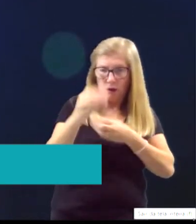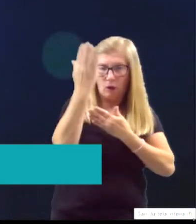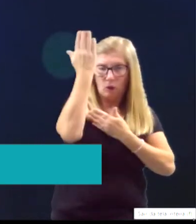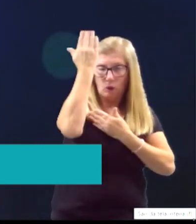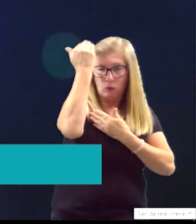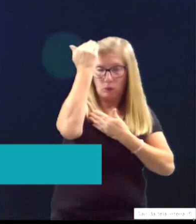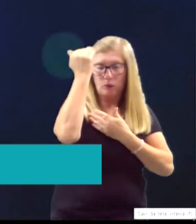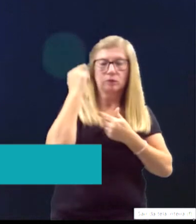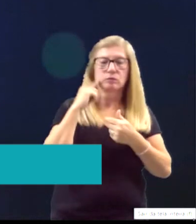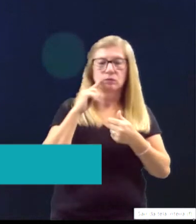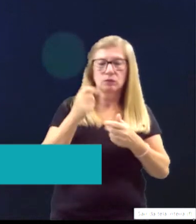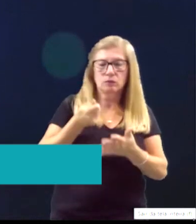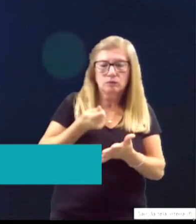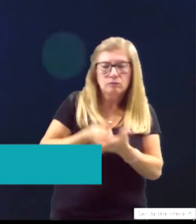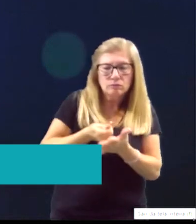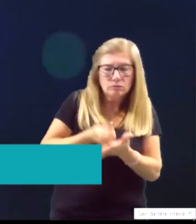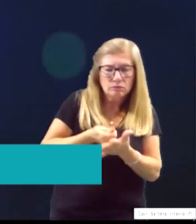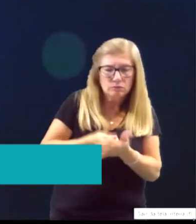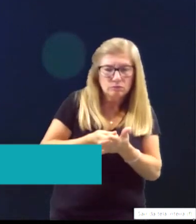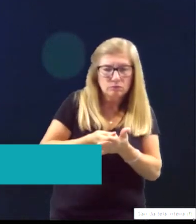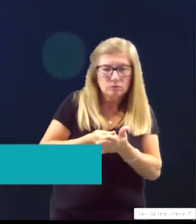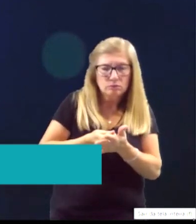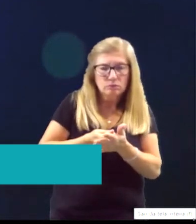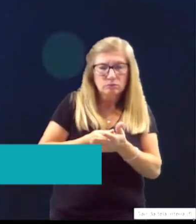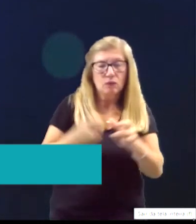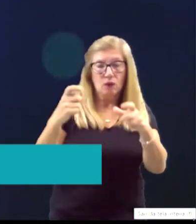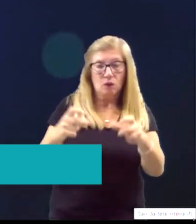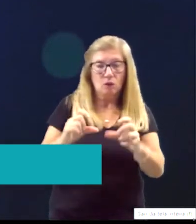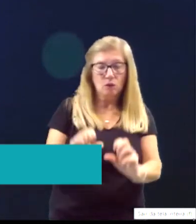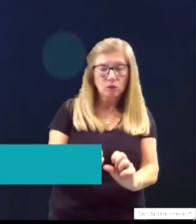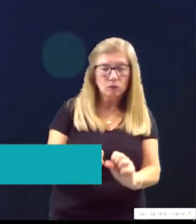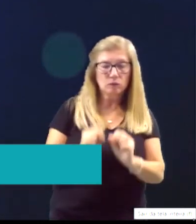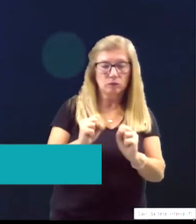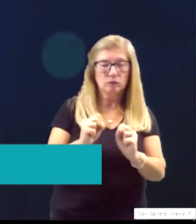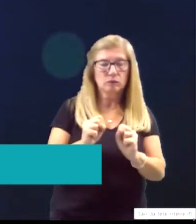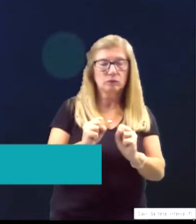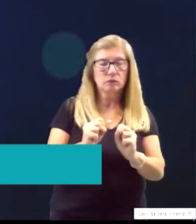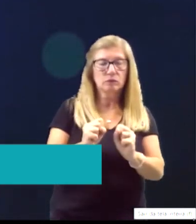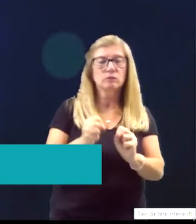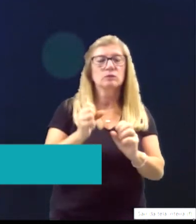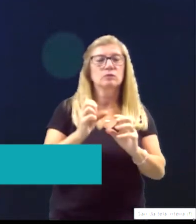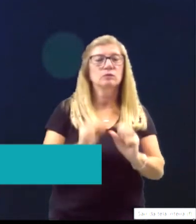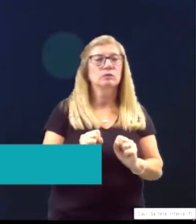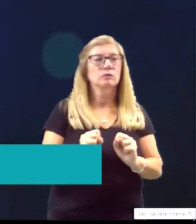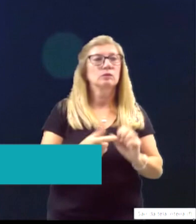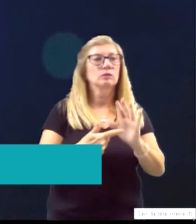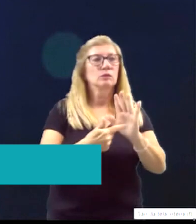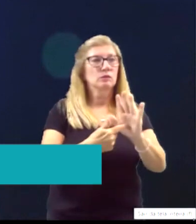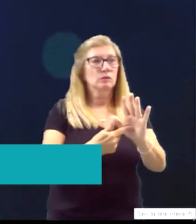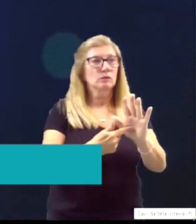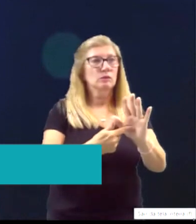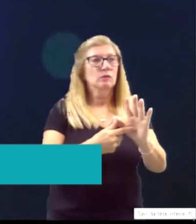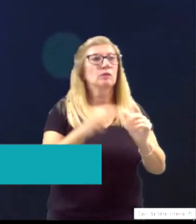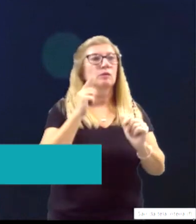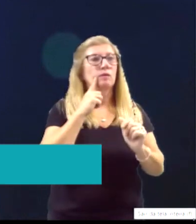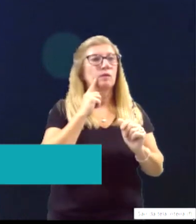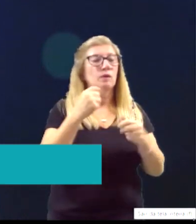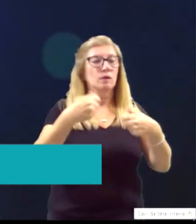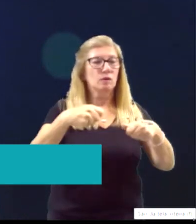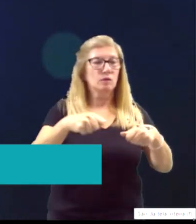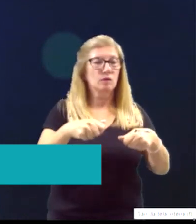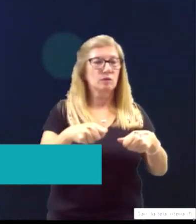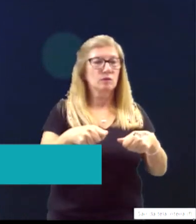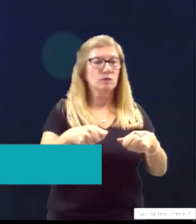forçação de acomodação de forças, para que a gente destrave as jazidas, as opções